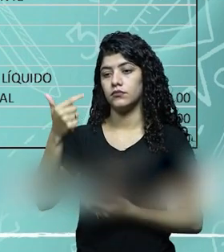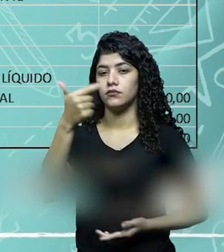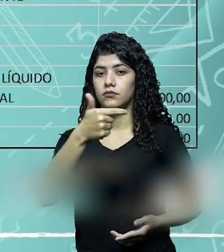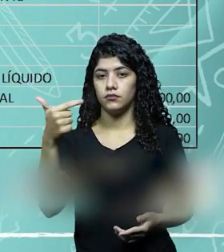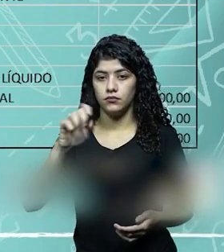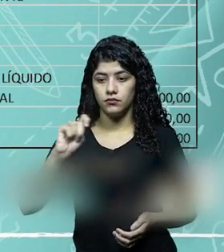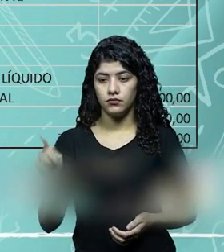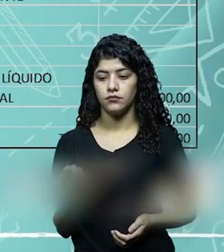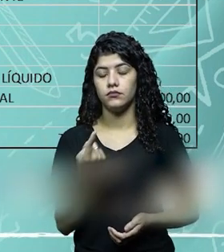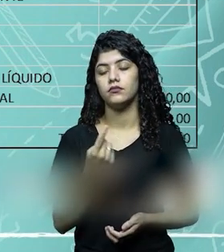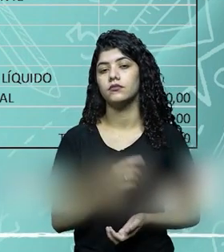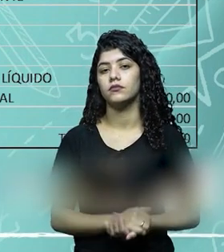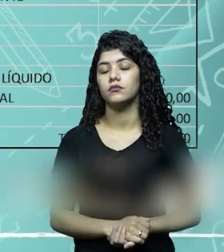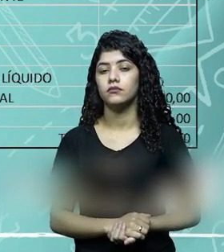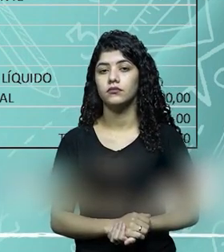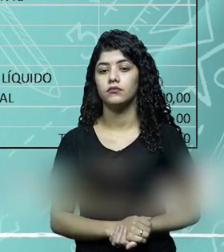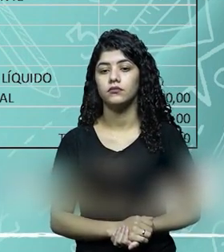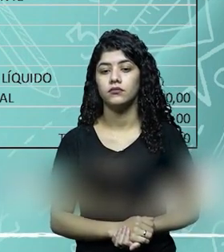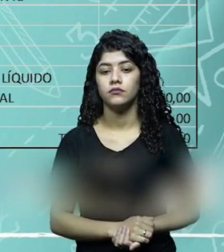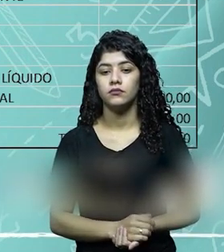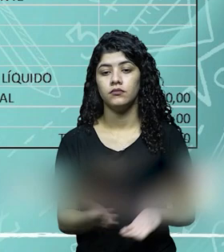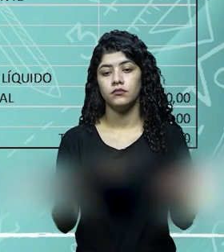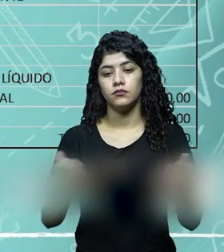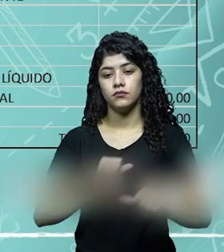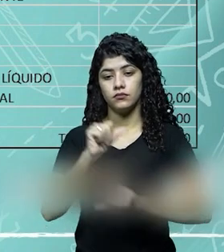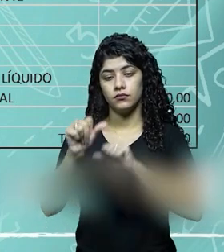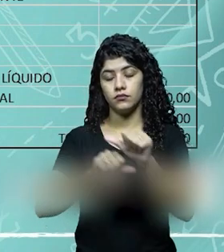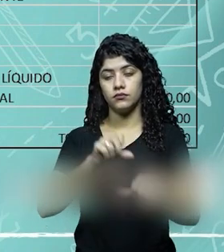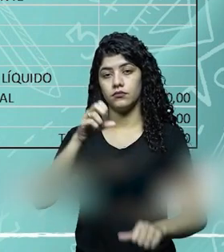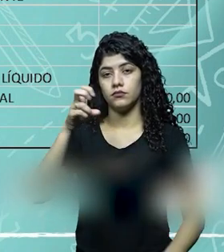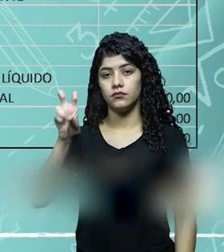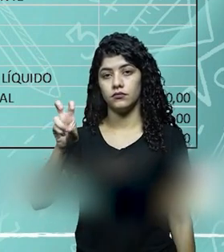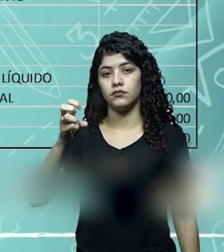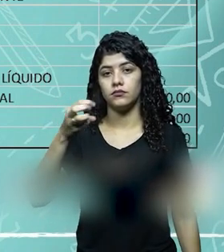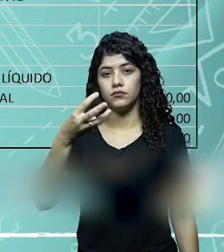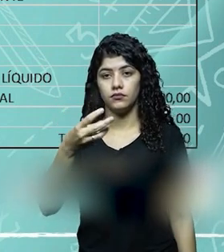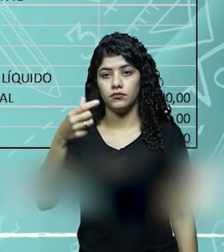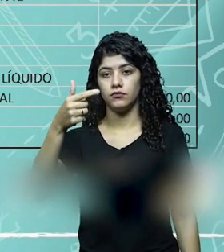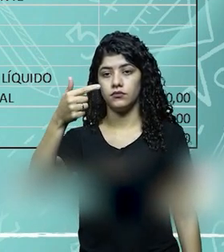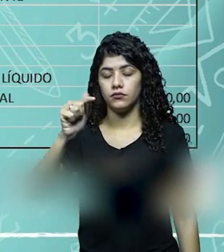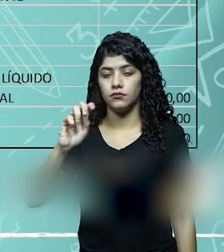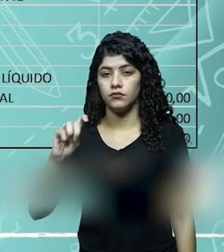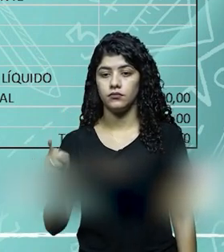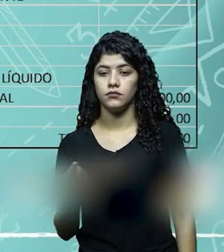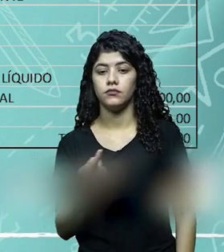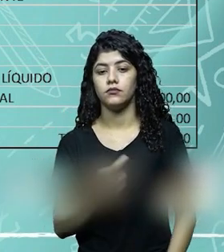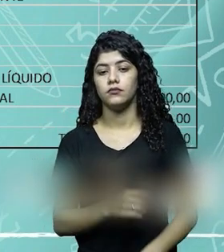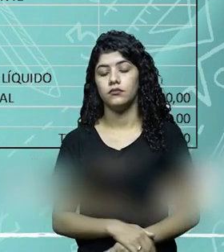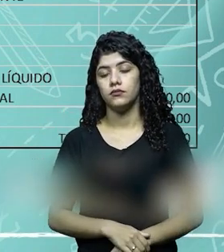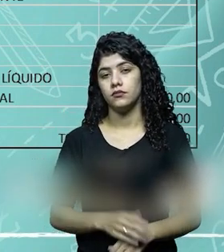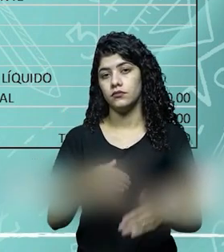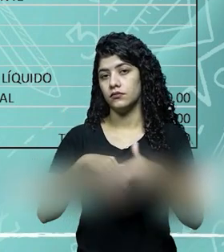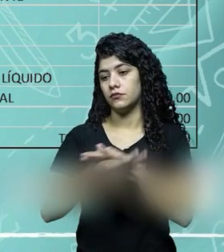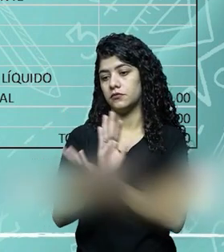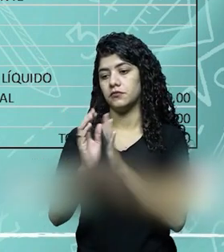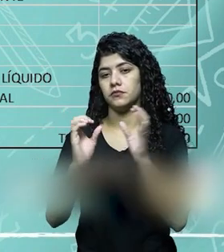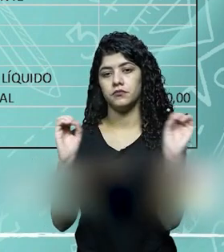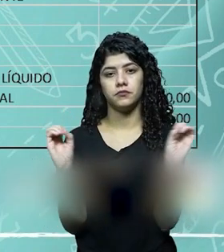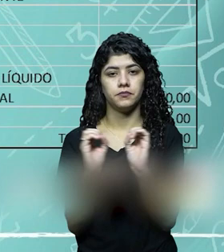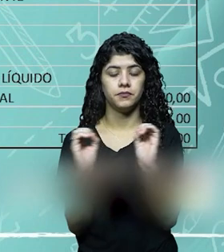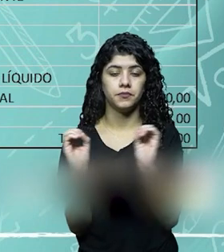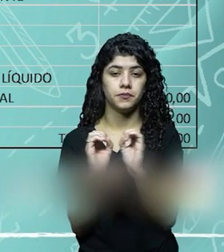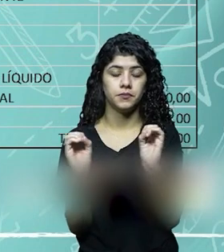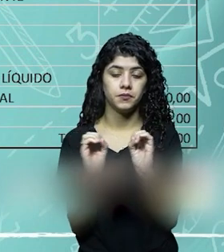mil, então atualizando o seu saldo, ficou em 537 mil e 50 reais, a conta estoque foi